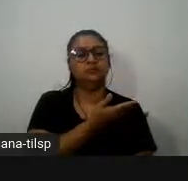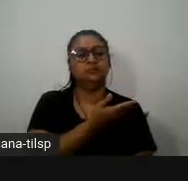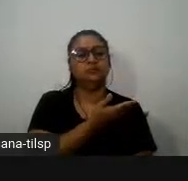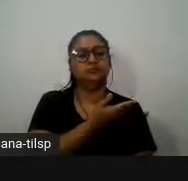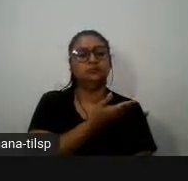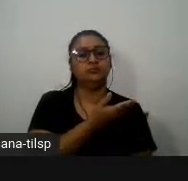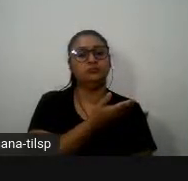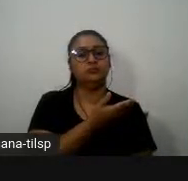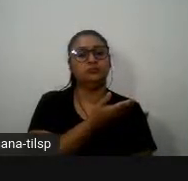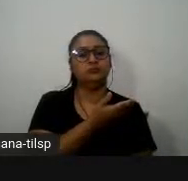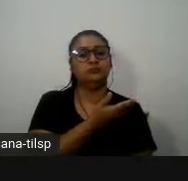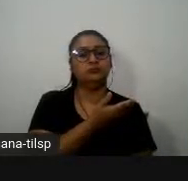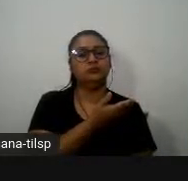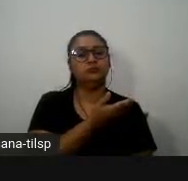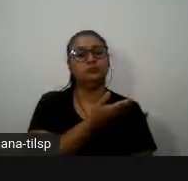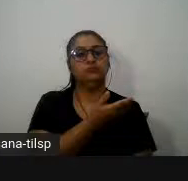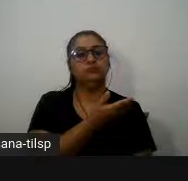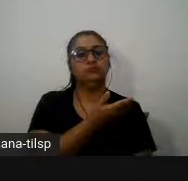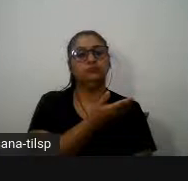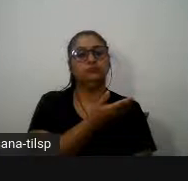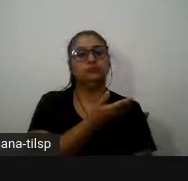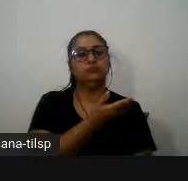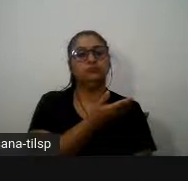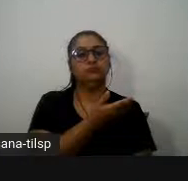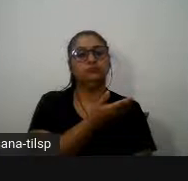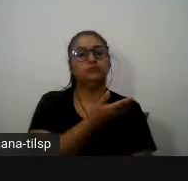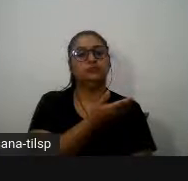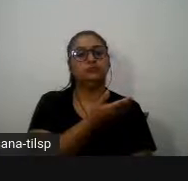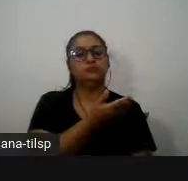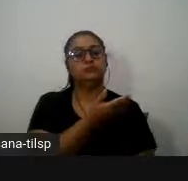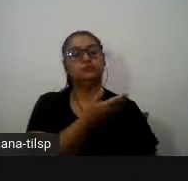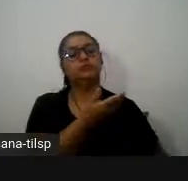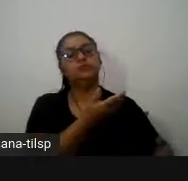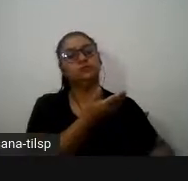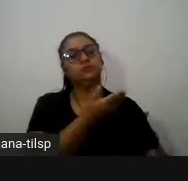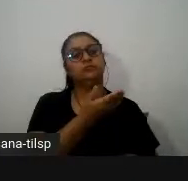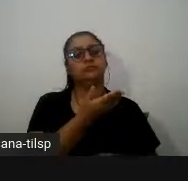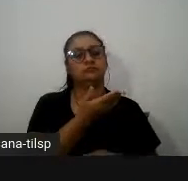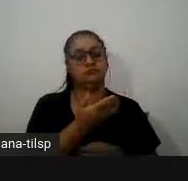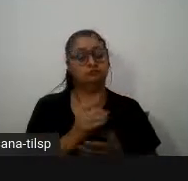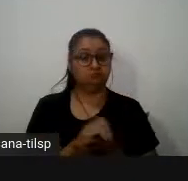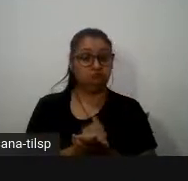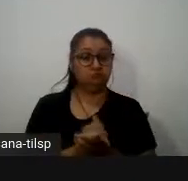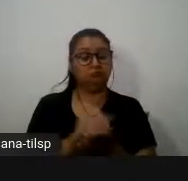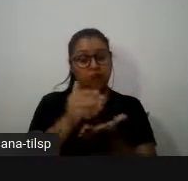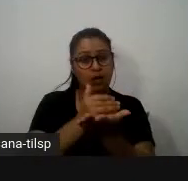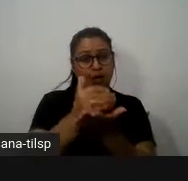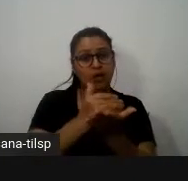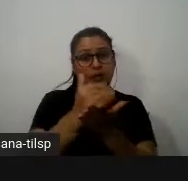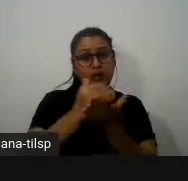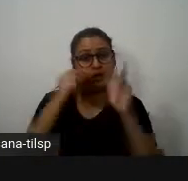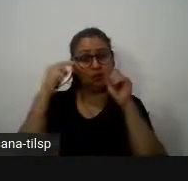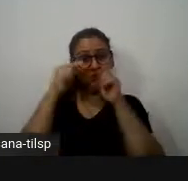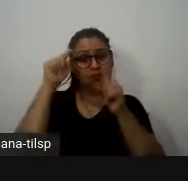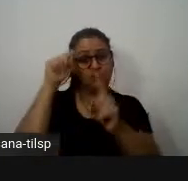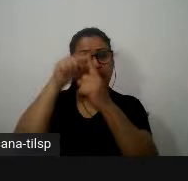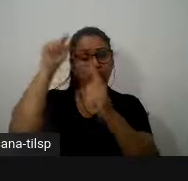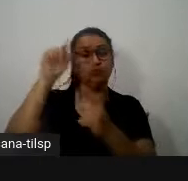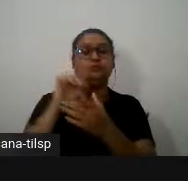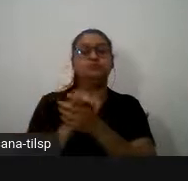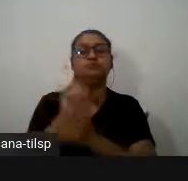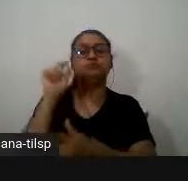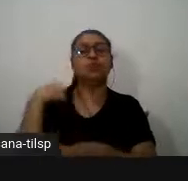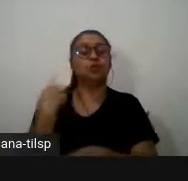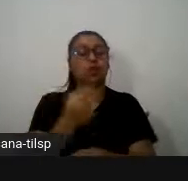científico e analisar e interpretar dados cientificamente então partindo deste ponto o que nós